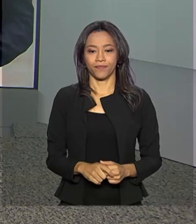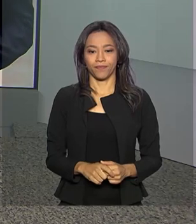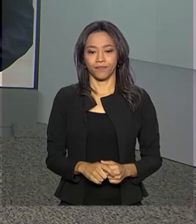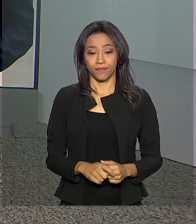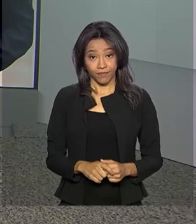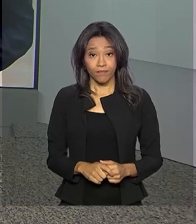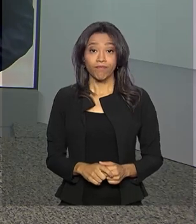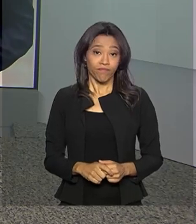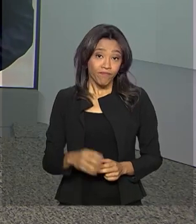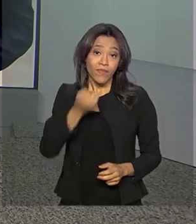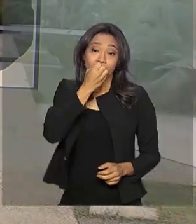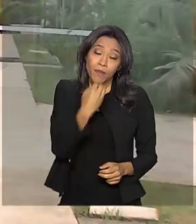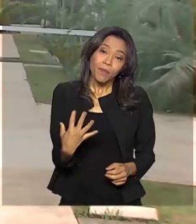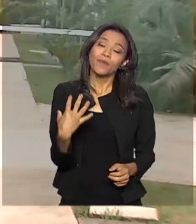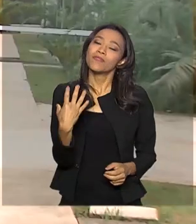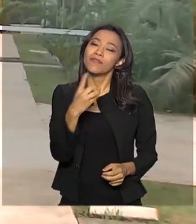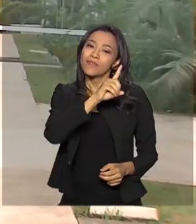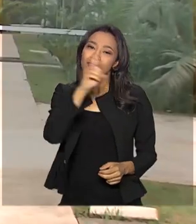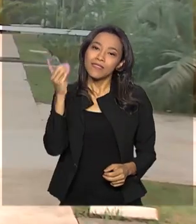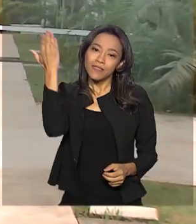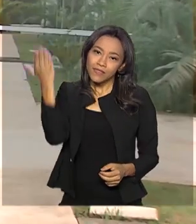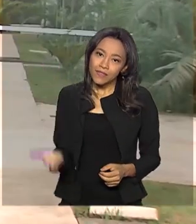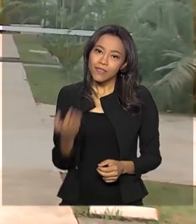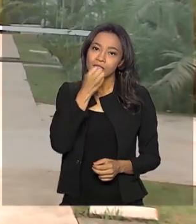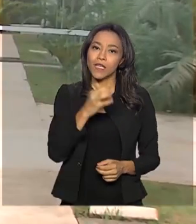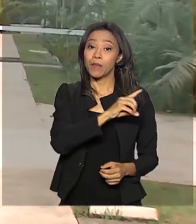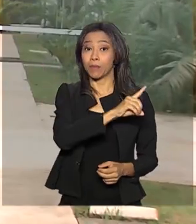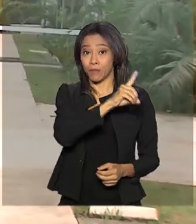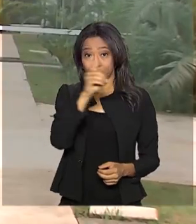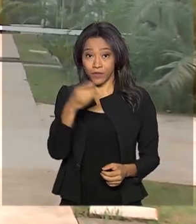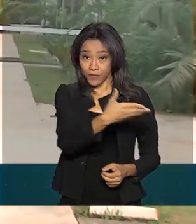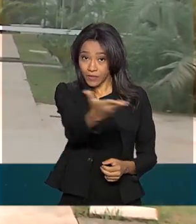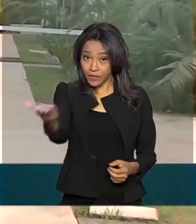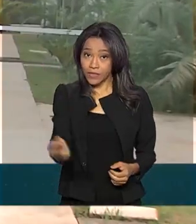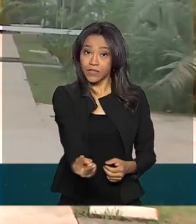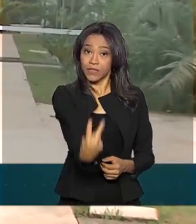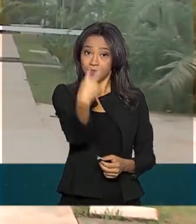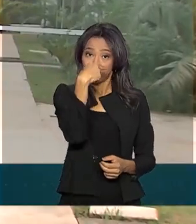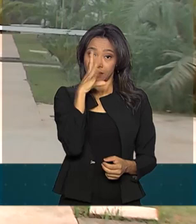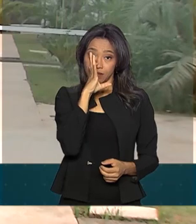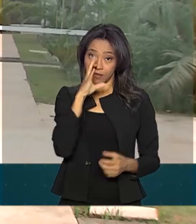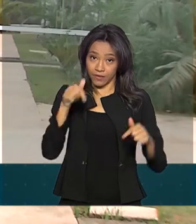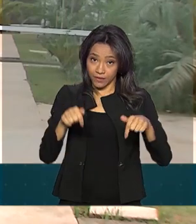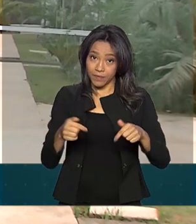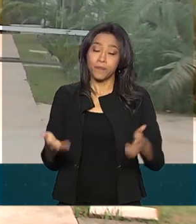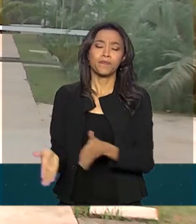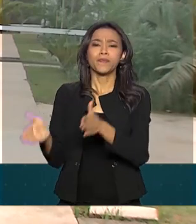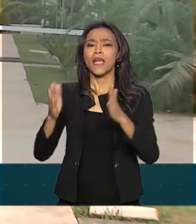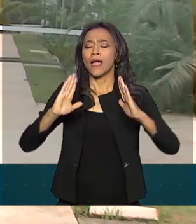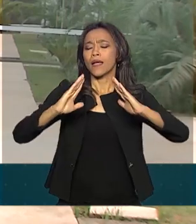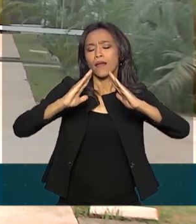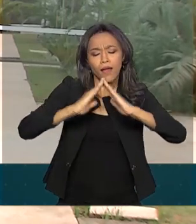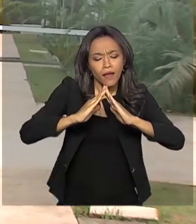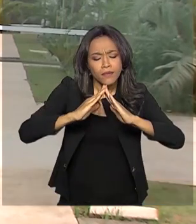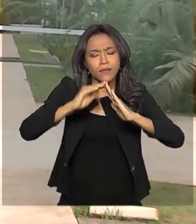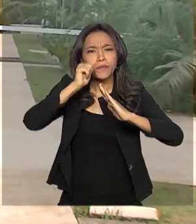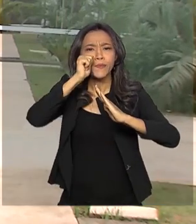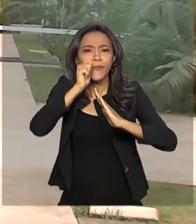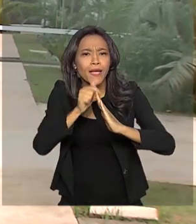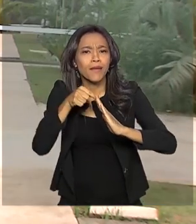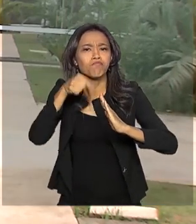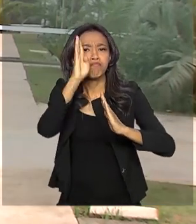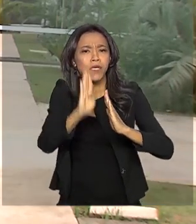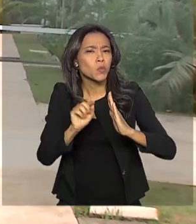Bom dia, Renata. Bom dia a você que acompanha o Brasil em Dia. A Casa da Mulher Brasileira vai concentrar